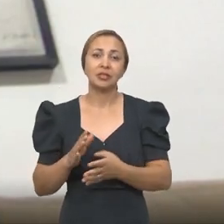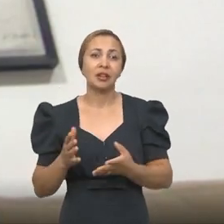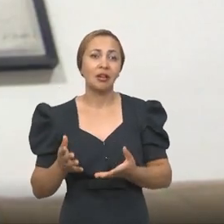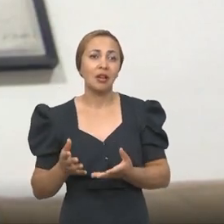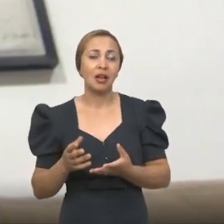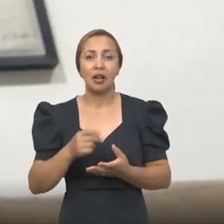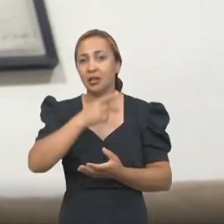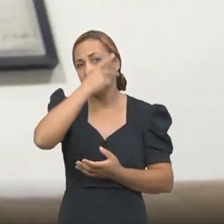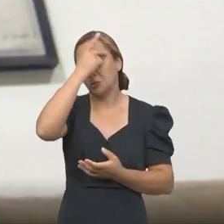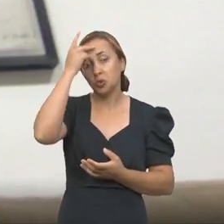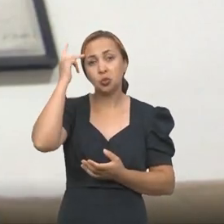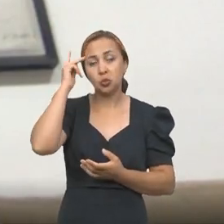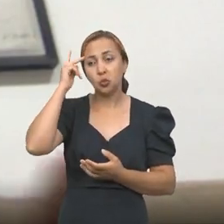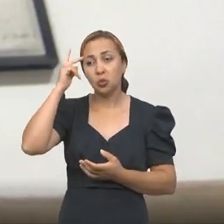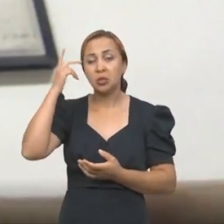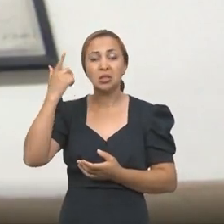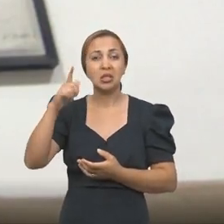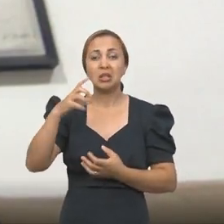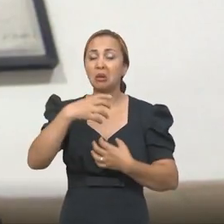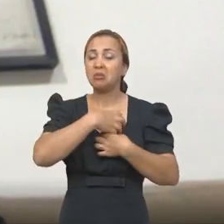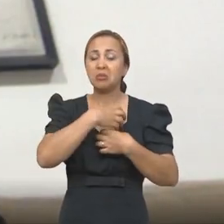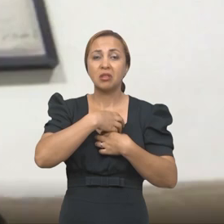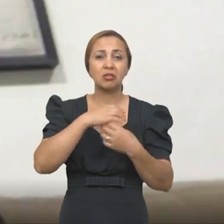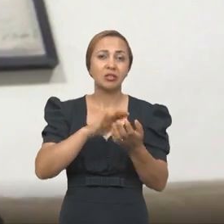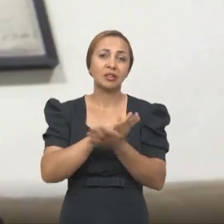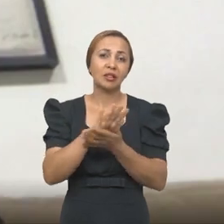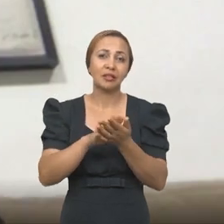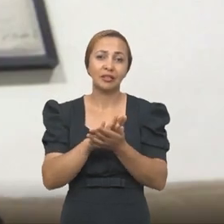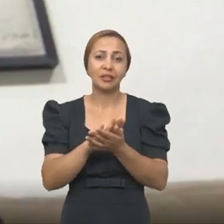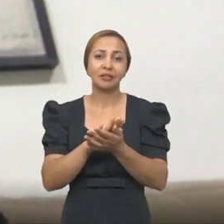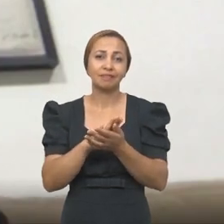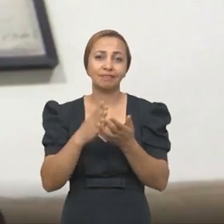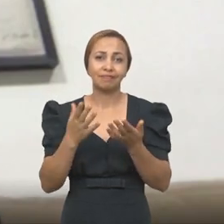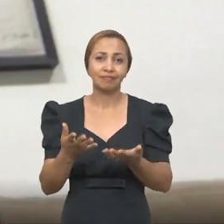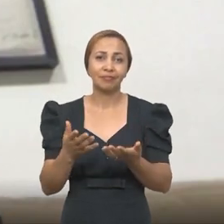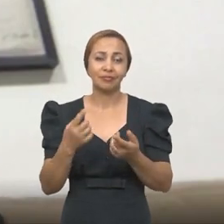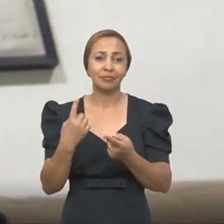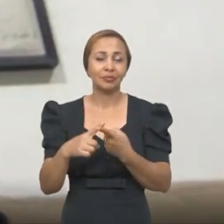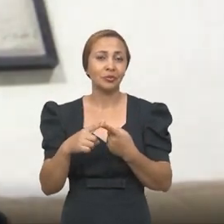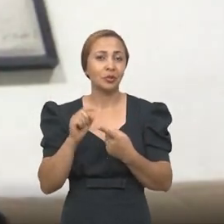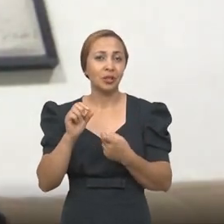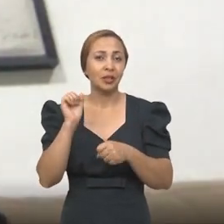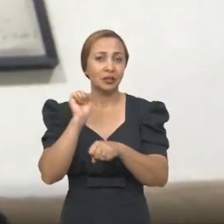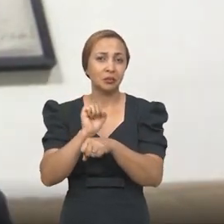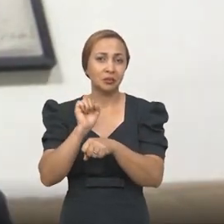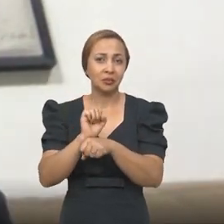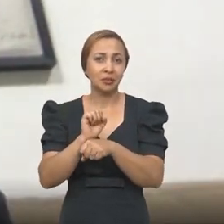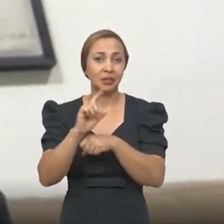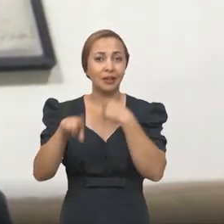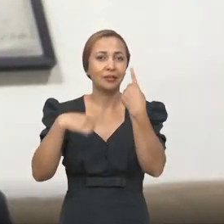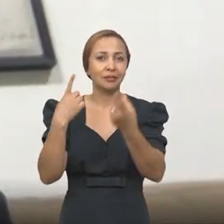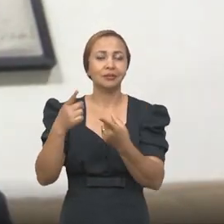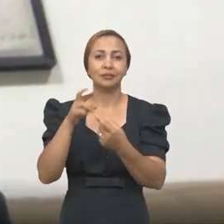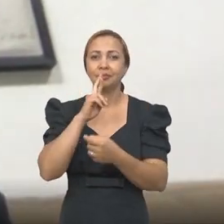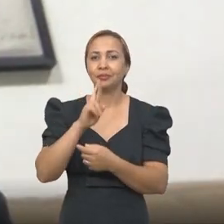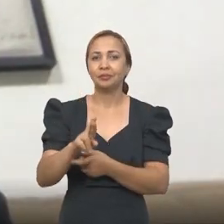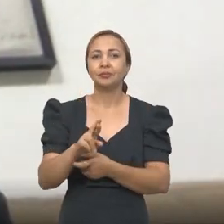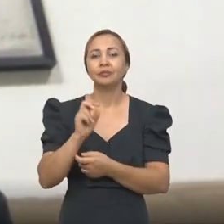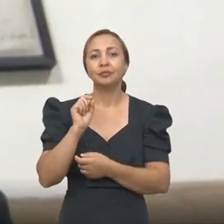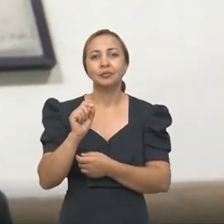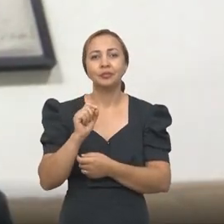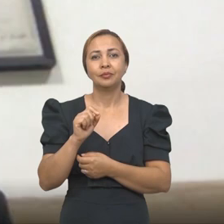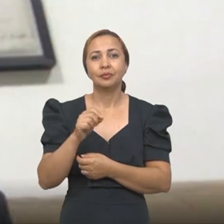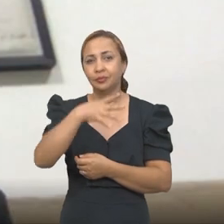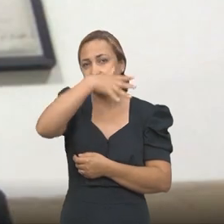os indivíduos assintomáticos também, além dos sintomáticos. O que se espera a partir desses resultados